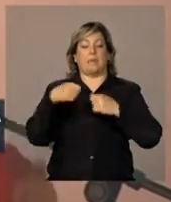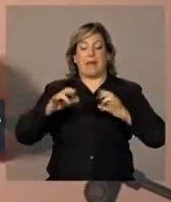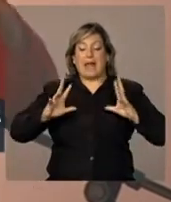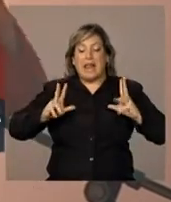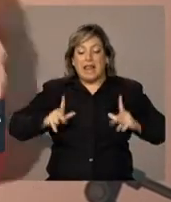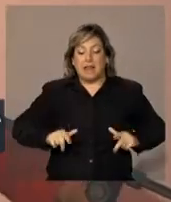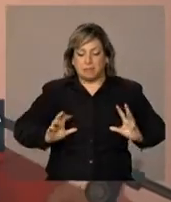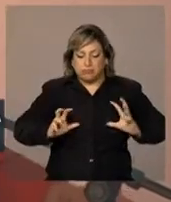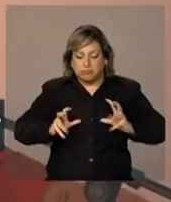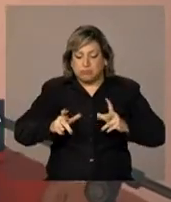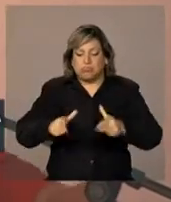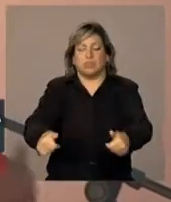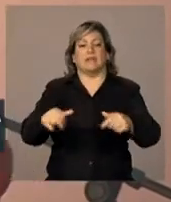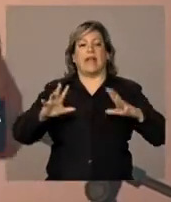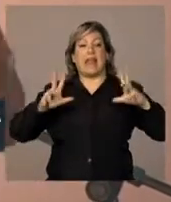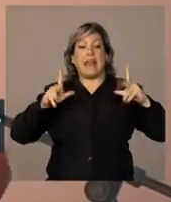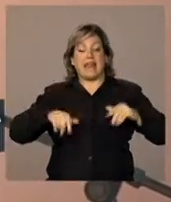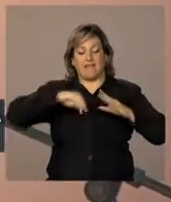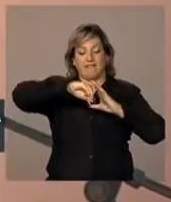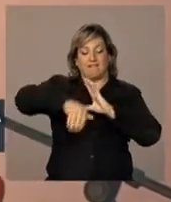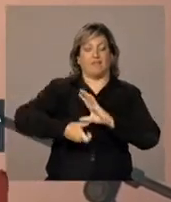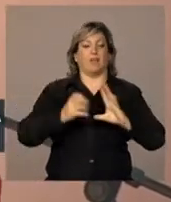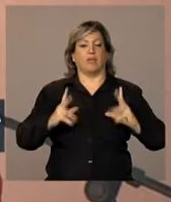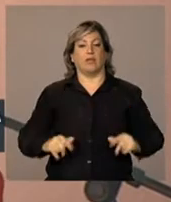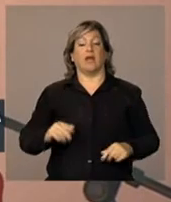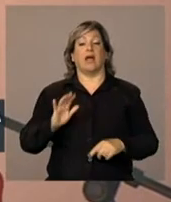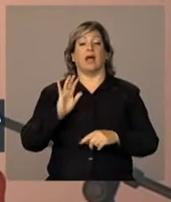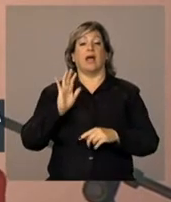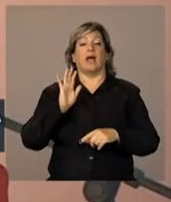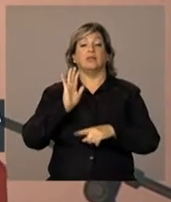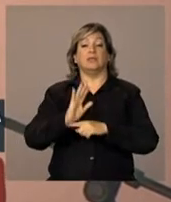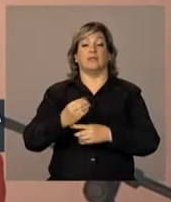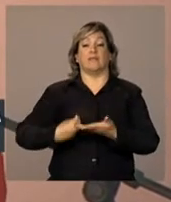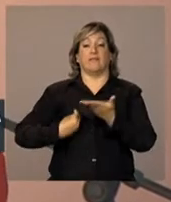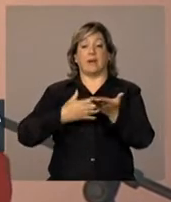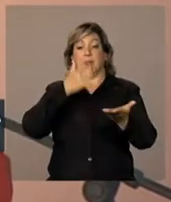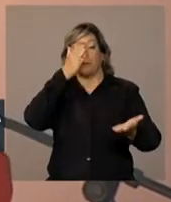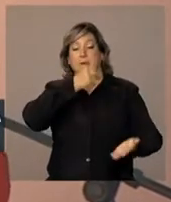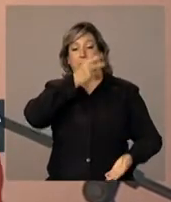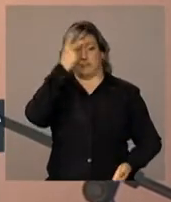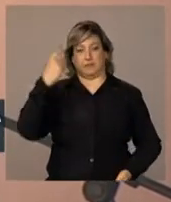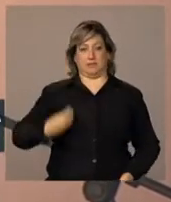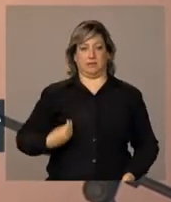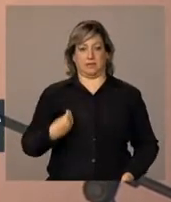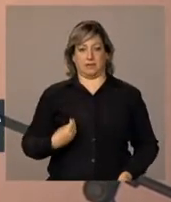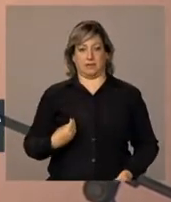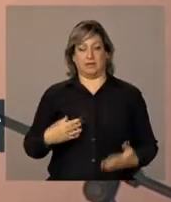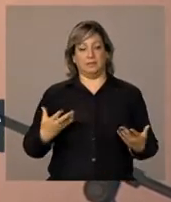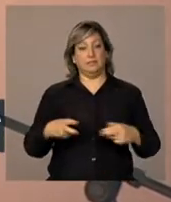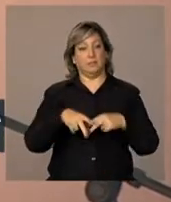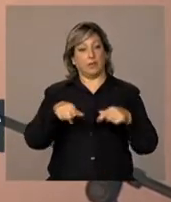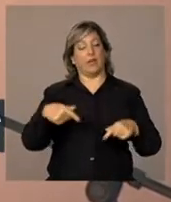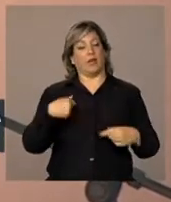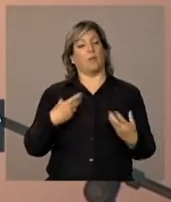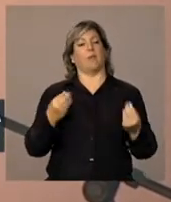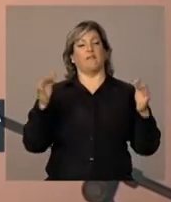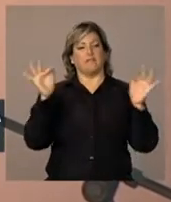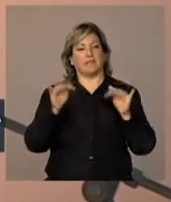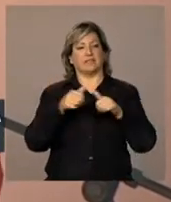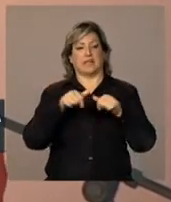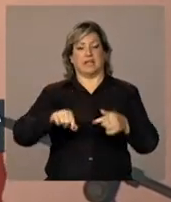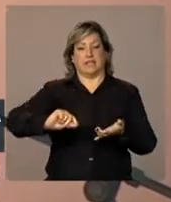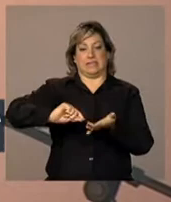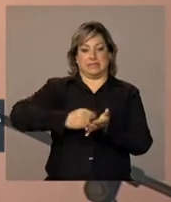públicas, as casas e que afete a vida das pessoas. Por isso, eu também estou feliz de estar aqui